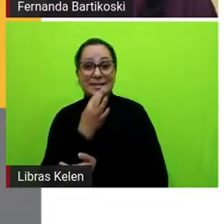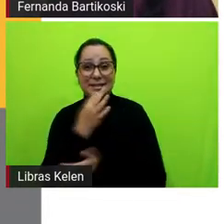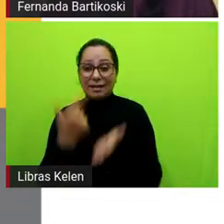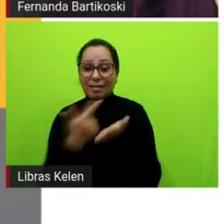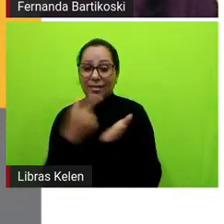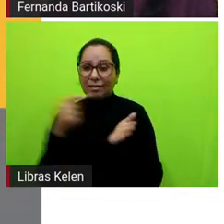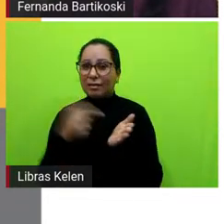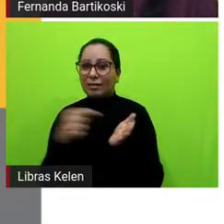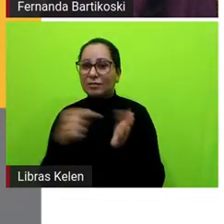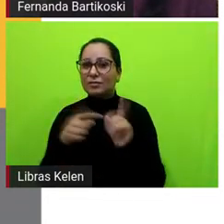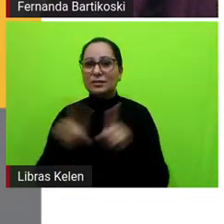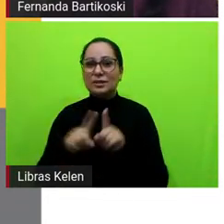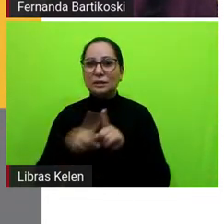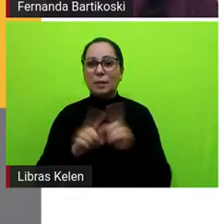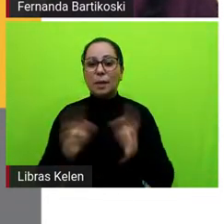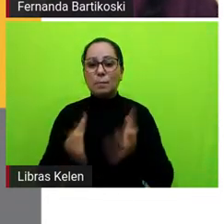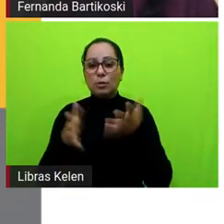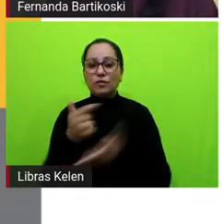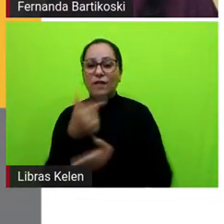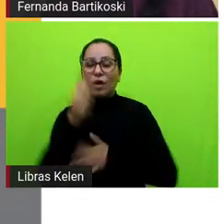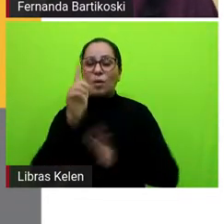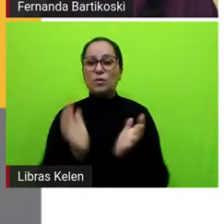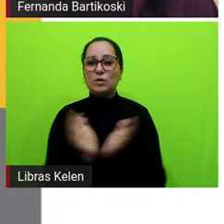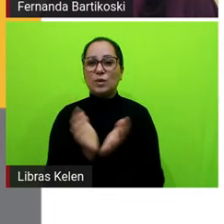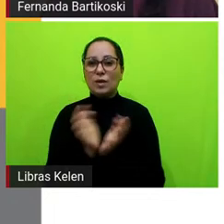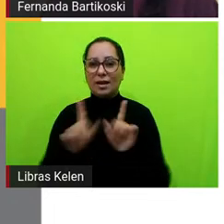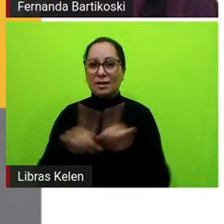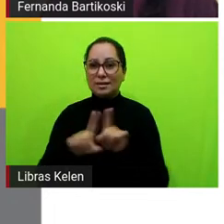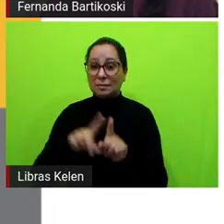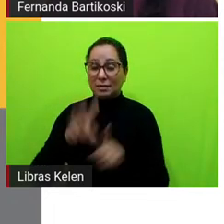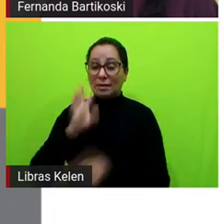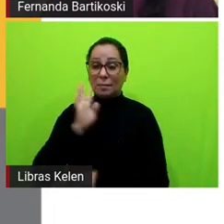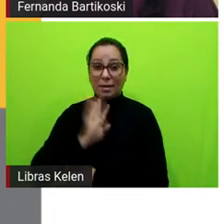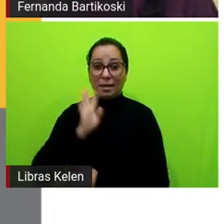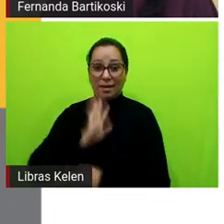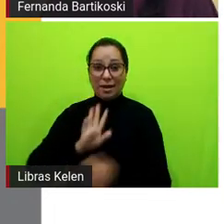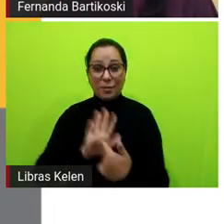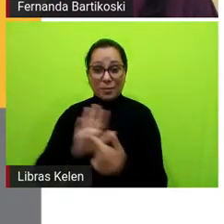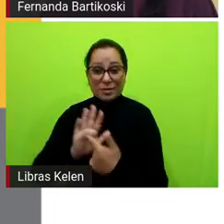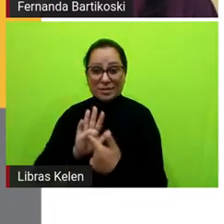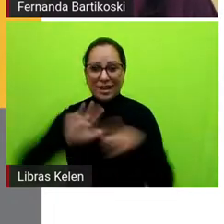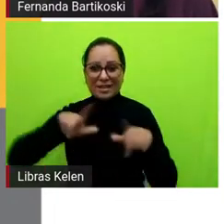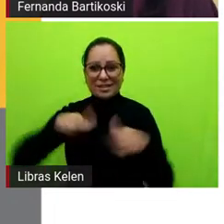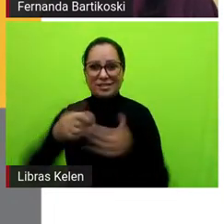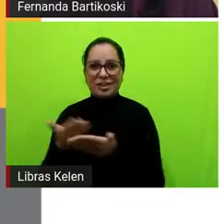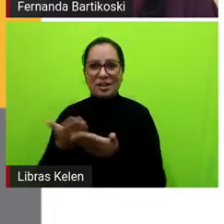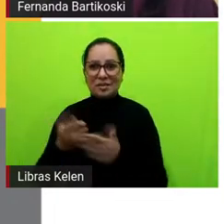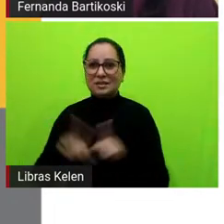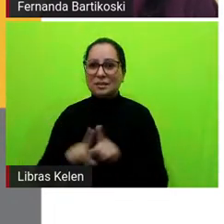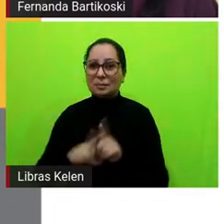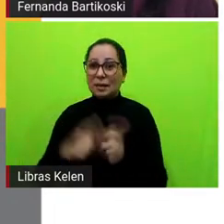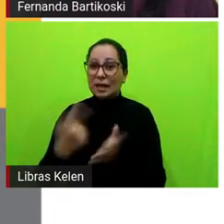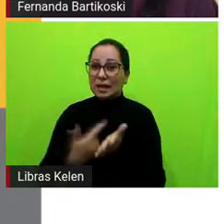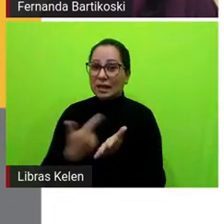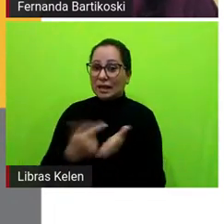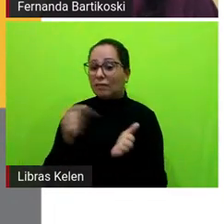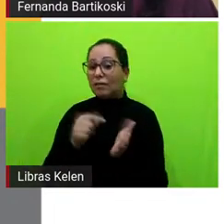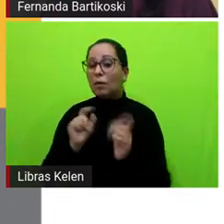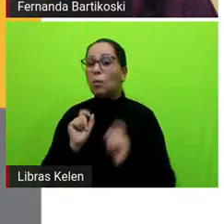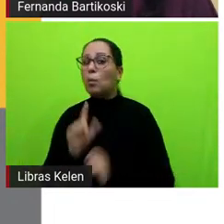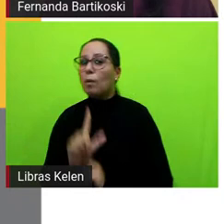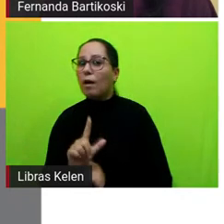né para motivar outros colegas ele é bem legal destacar isso em sala de aula né que livros são esses quem são os